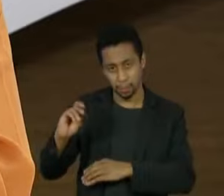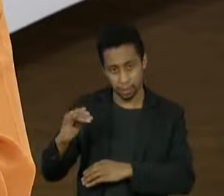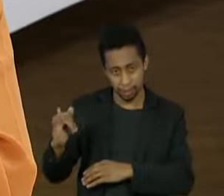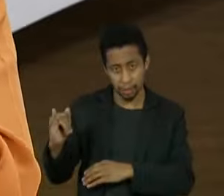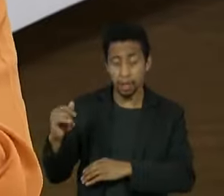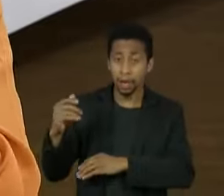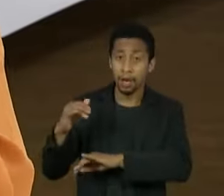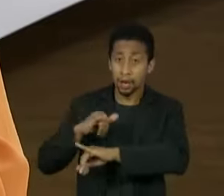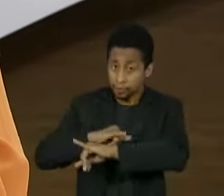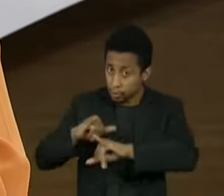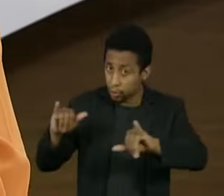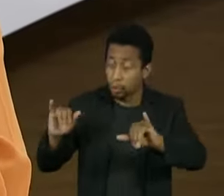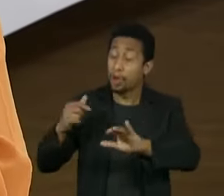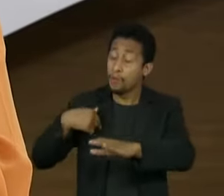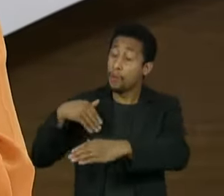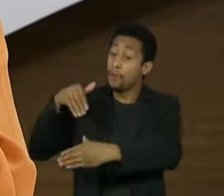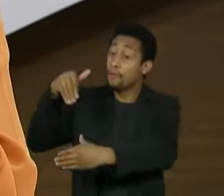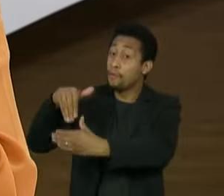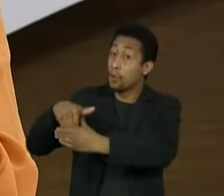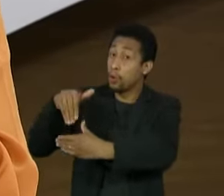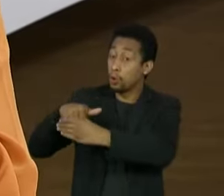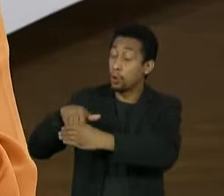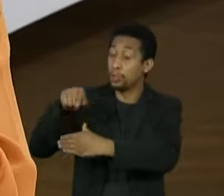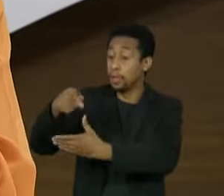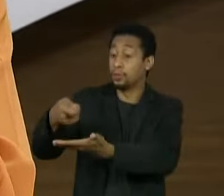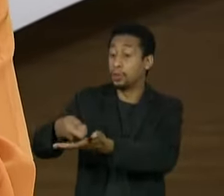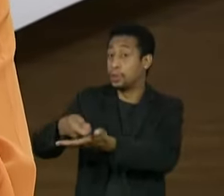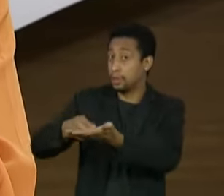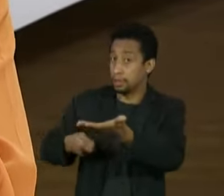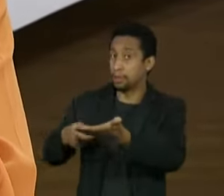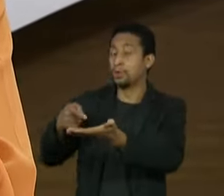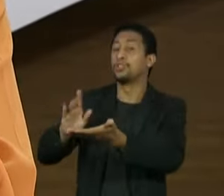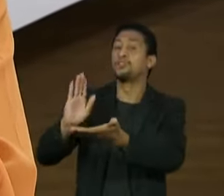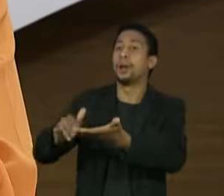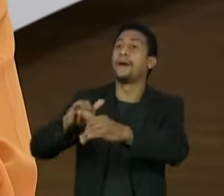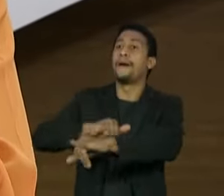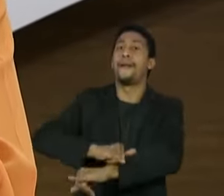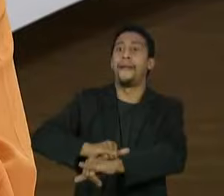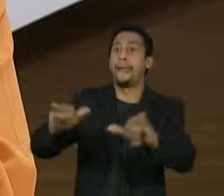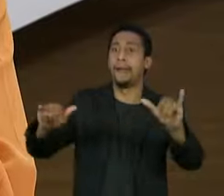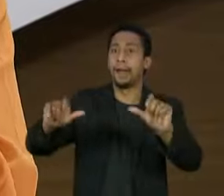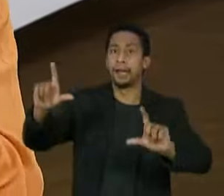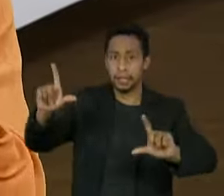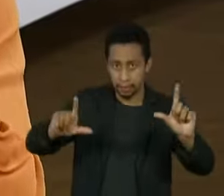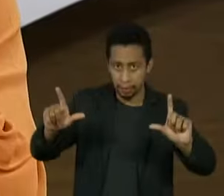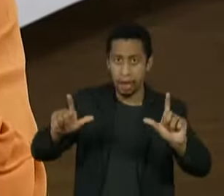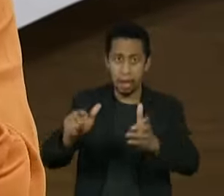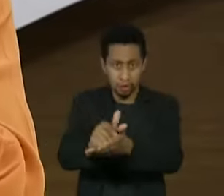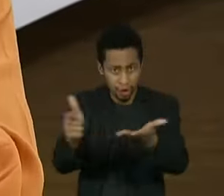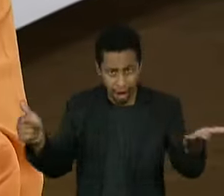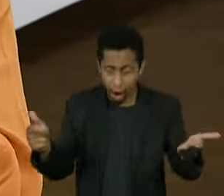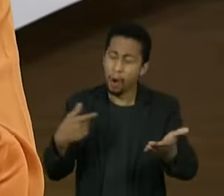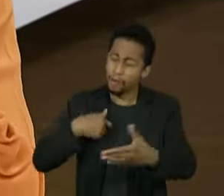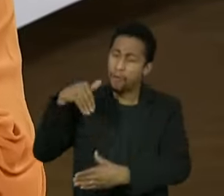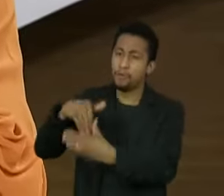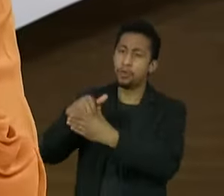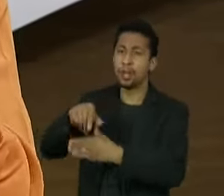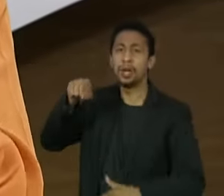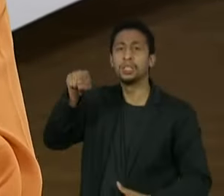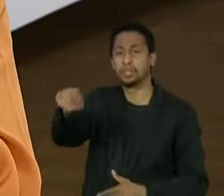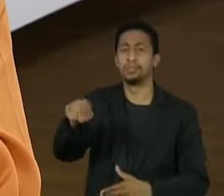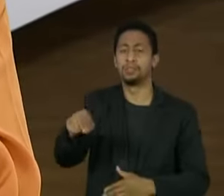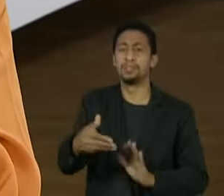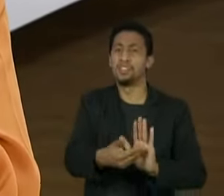o relatório que foi vazado, que ele não admite retirada de informações, de indiciados, o que pode acontecer